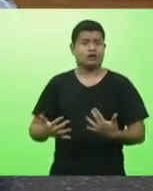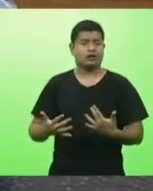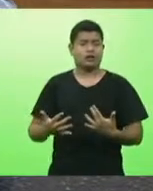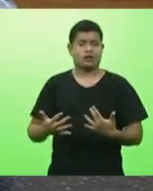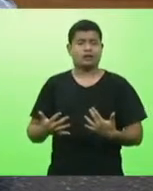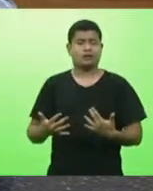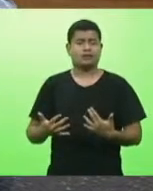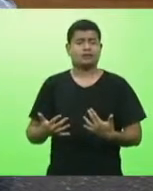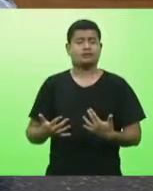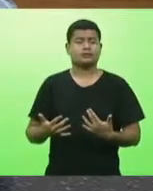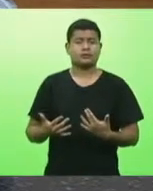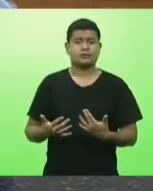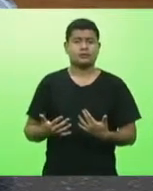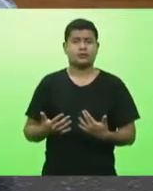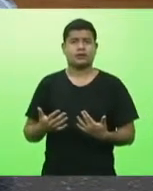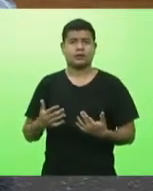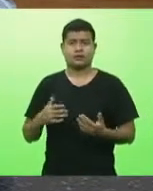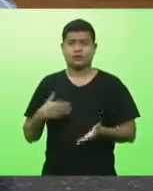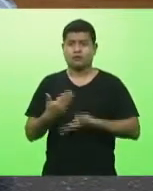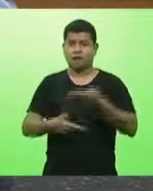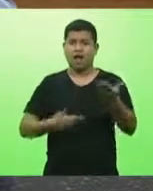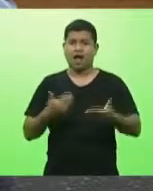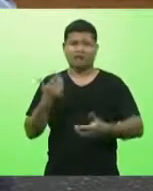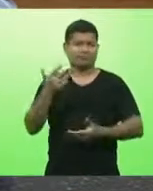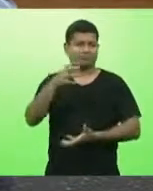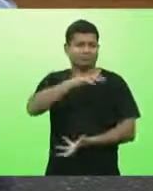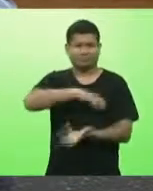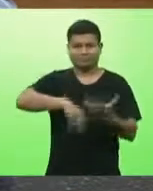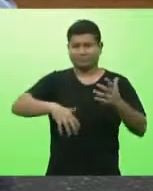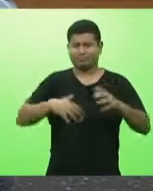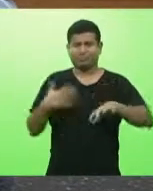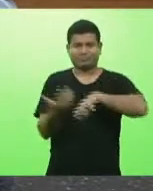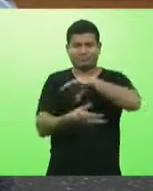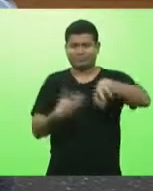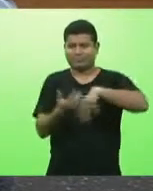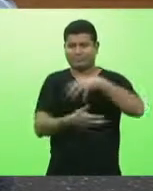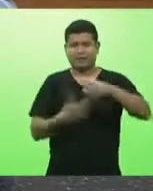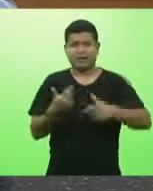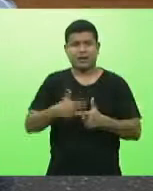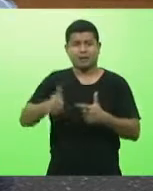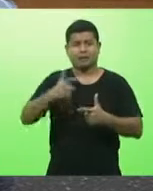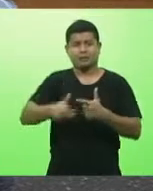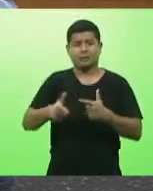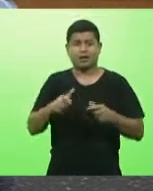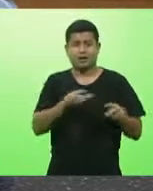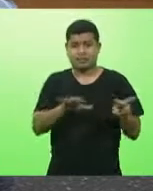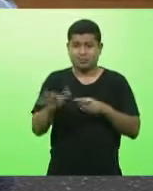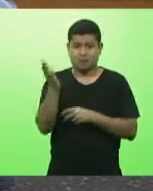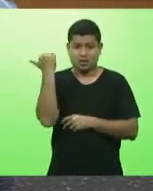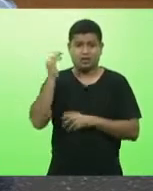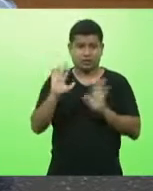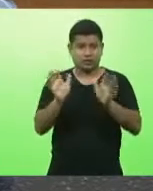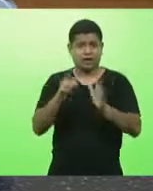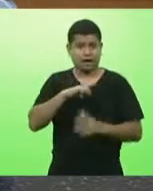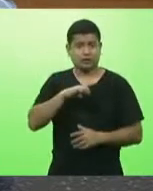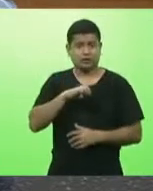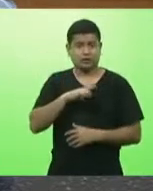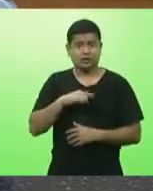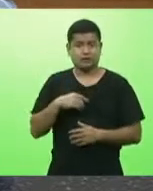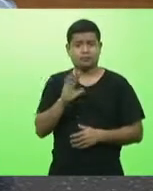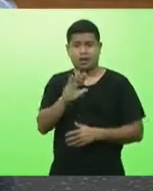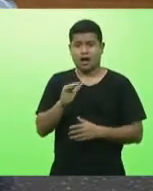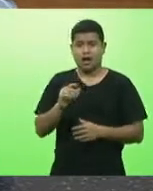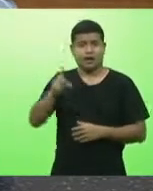do colapso que nós já vivíamos na semana passada e a cada dia